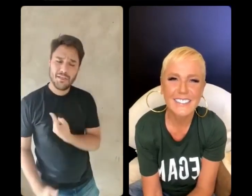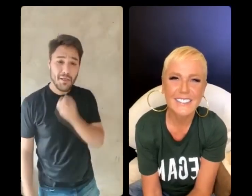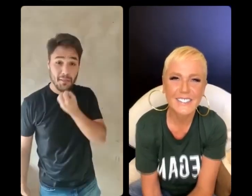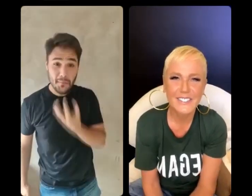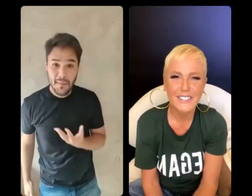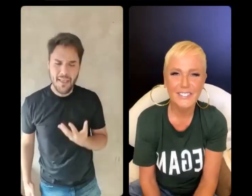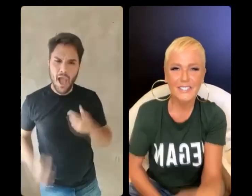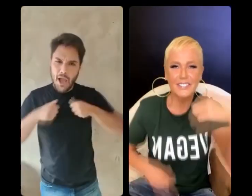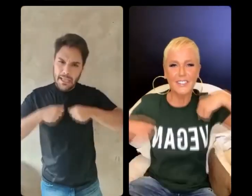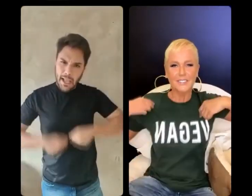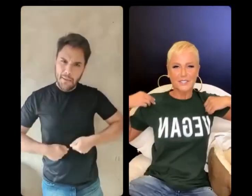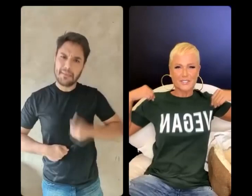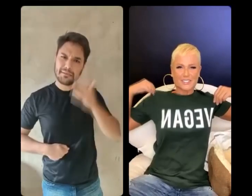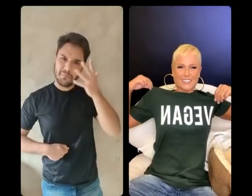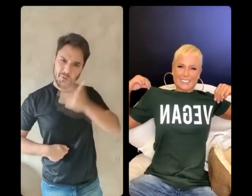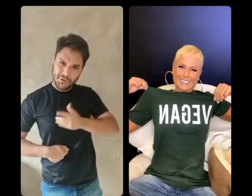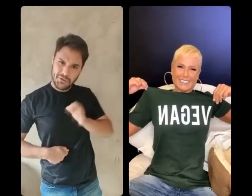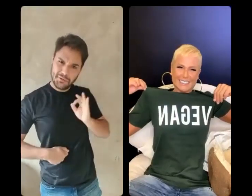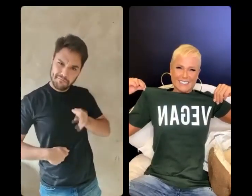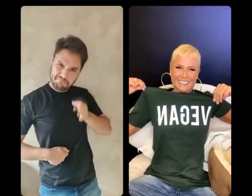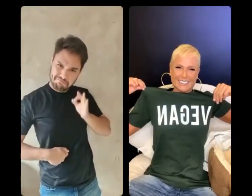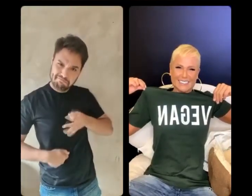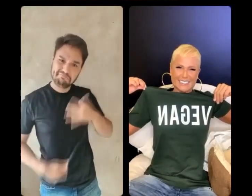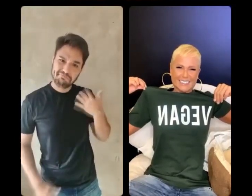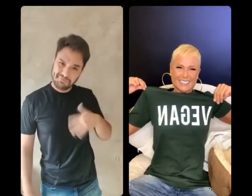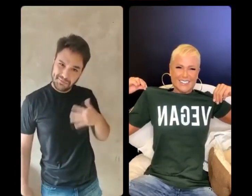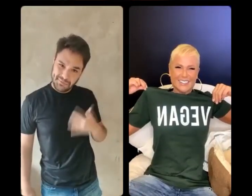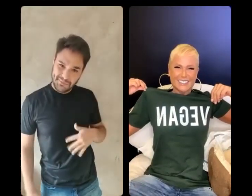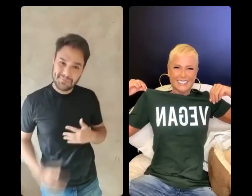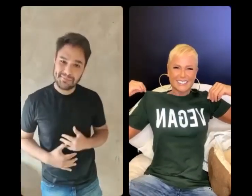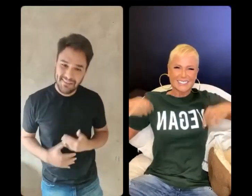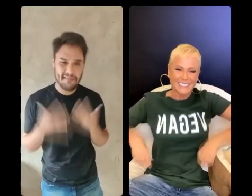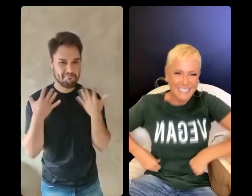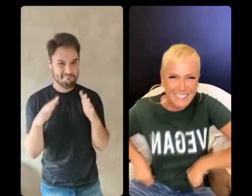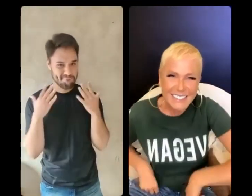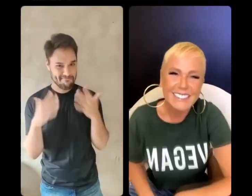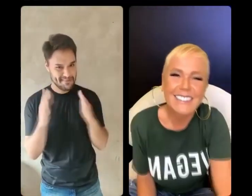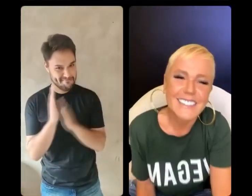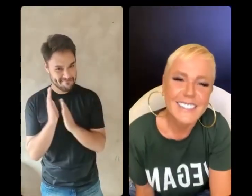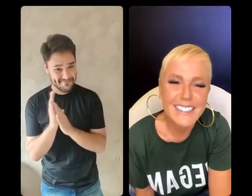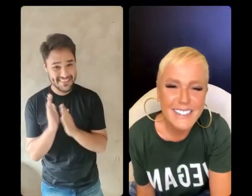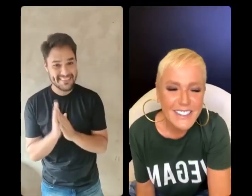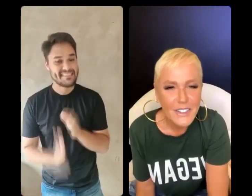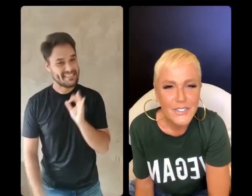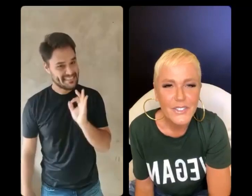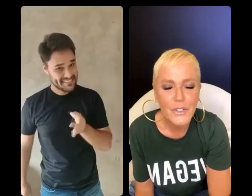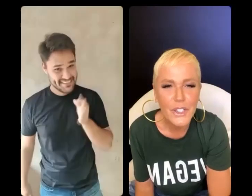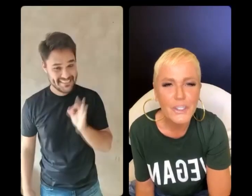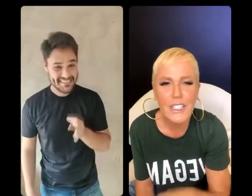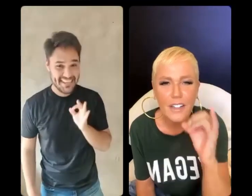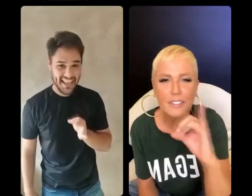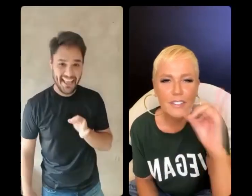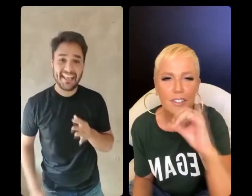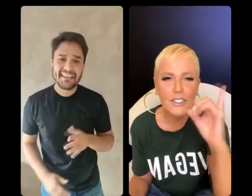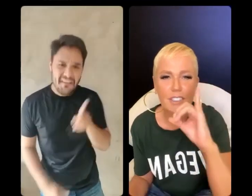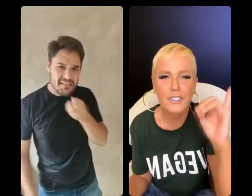camisa bonita, hein? Olha só, hein? Aí sim! Tá no style! E você,